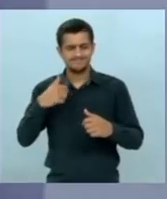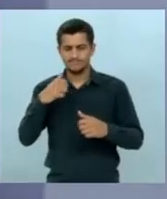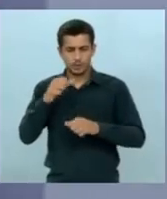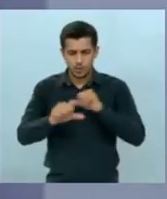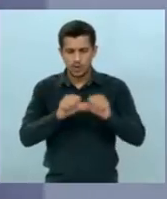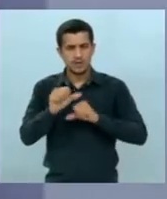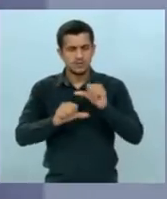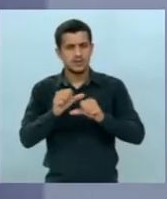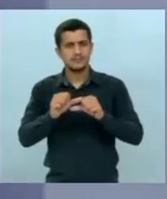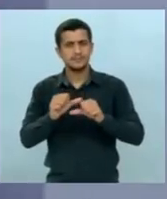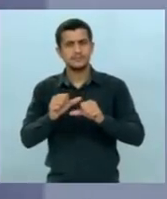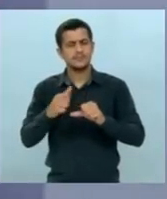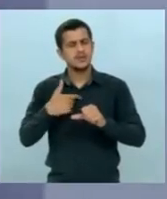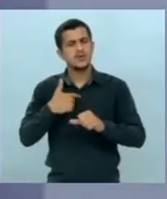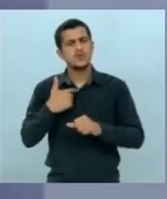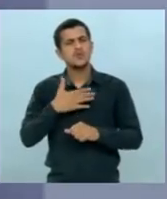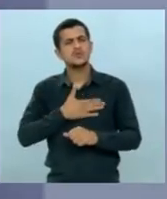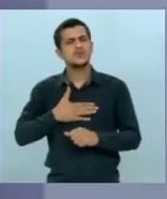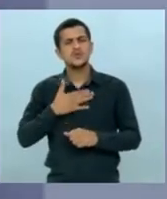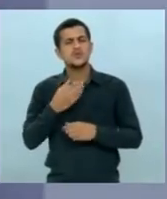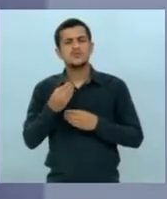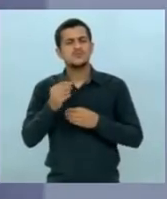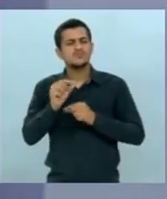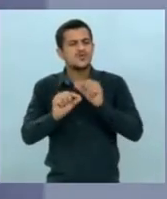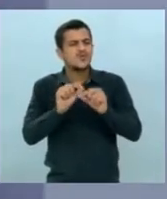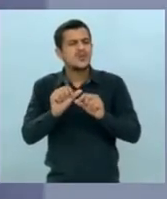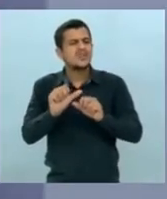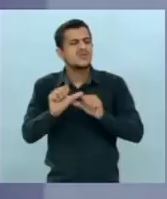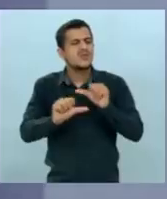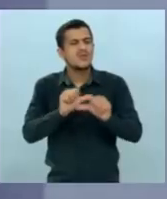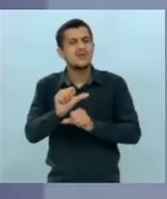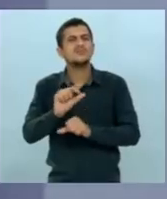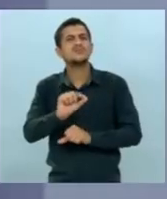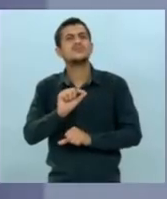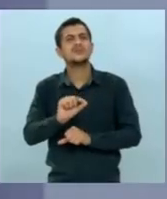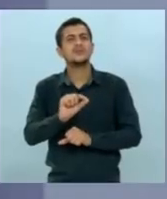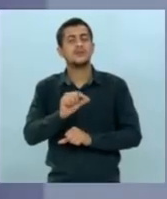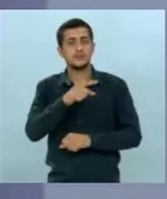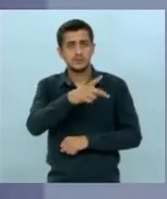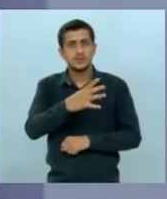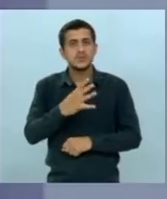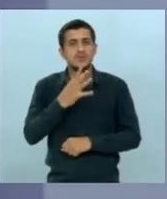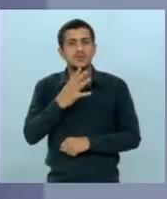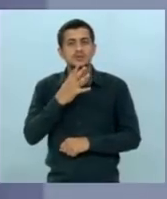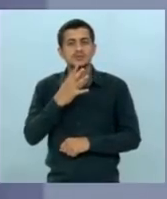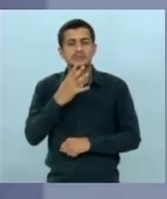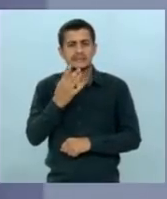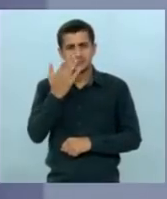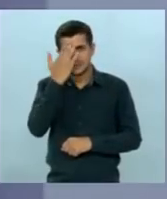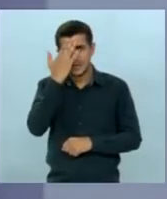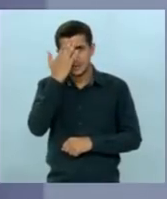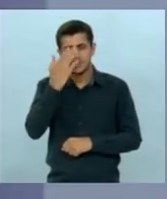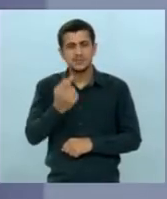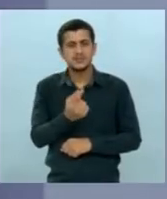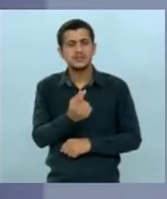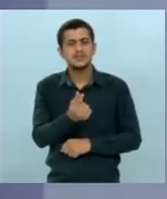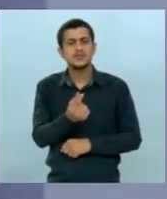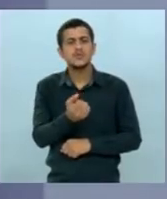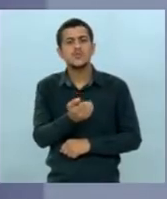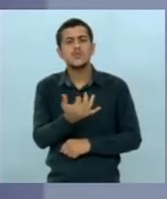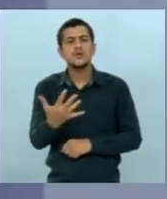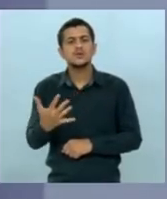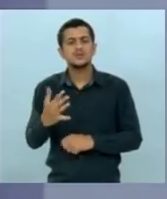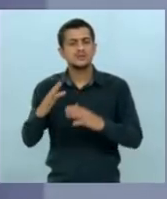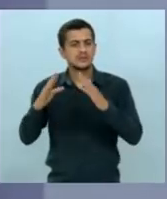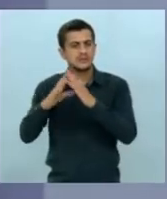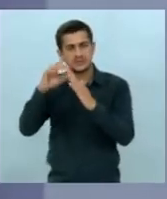mas eu gostaria de saber vai mudar tudo o que o pelo menos tem conhecimento quanto custa para a gente manter um